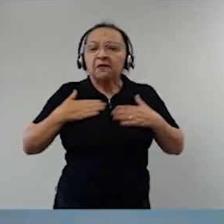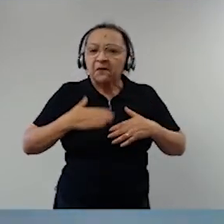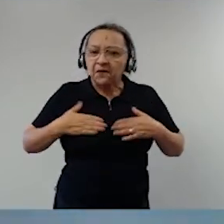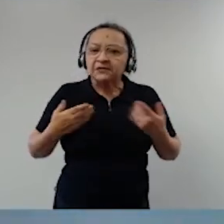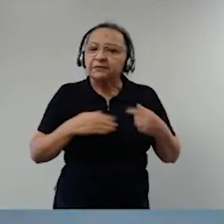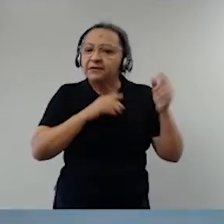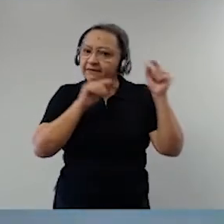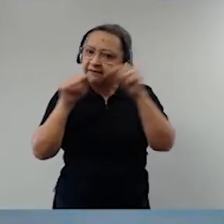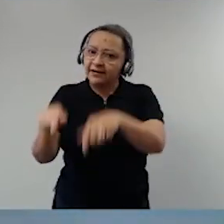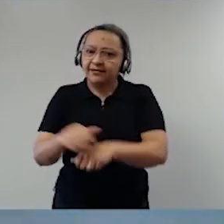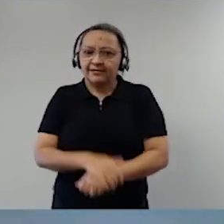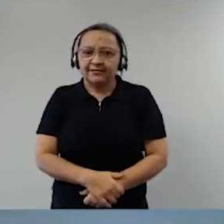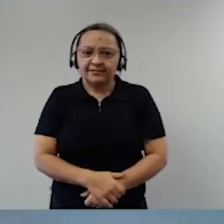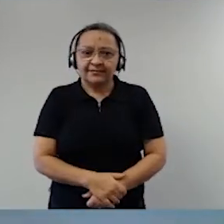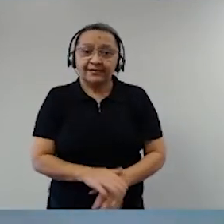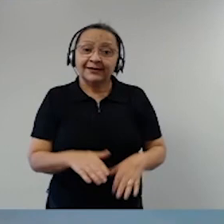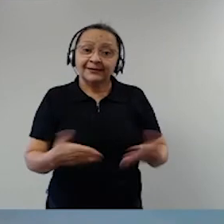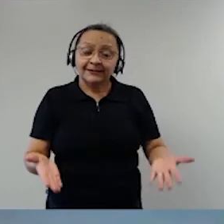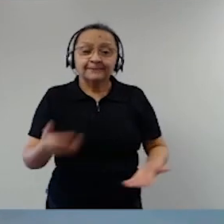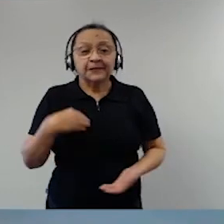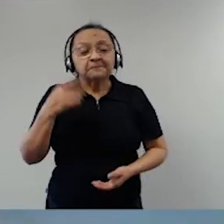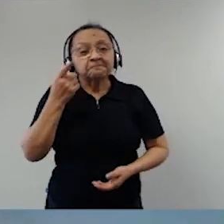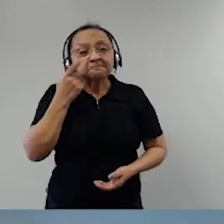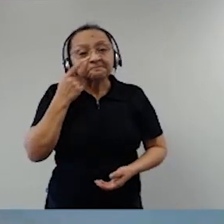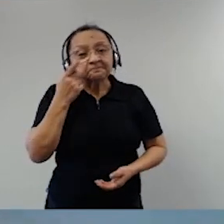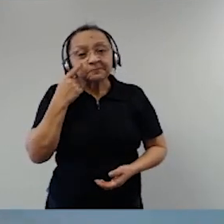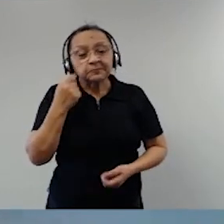aspectos culturais. Então, eu vejo que